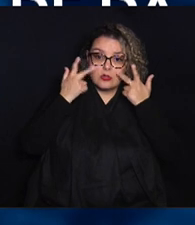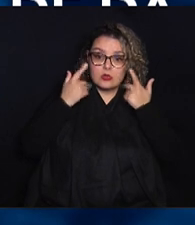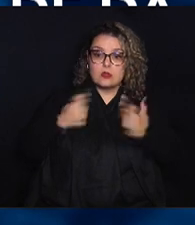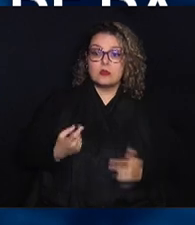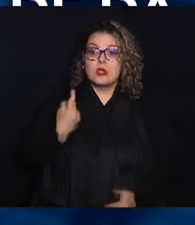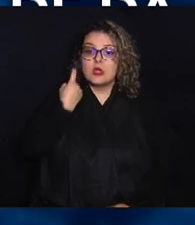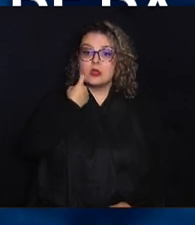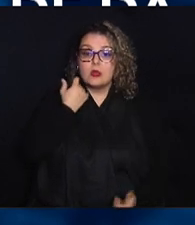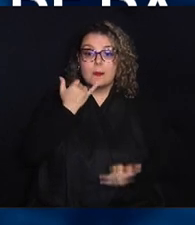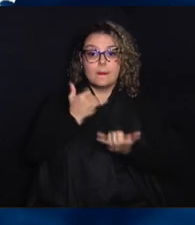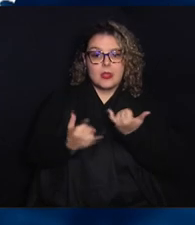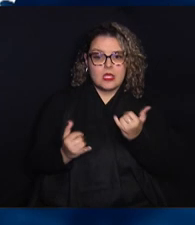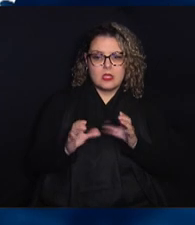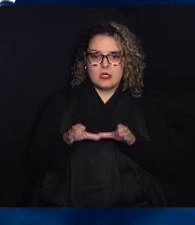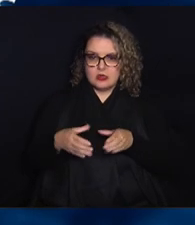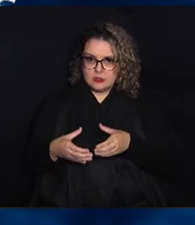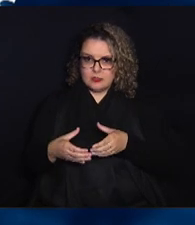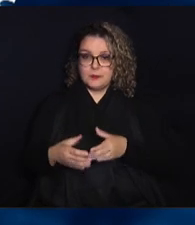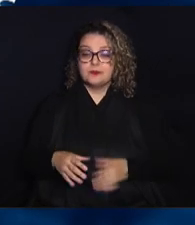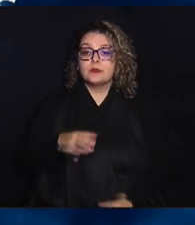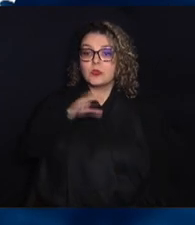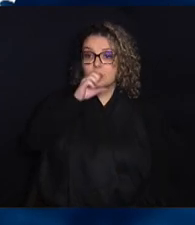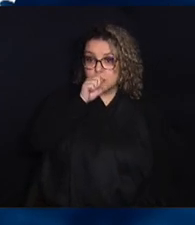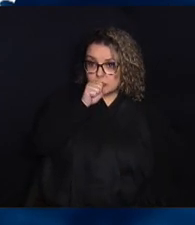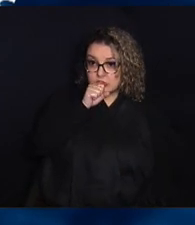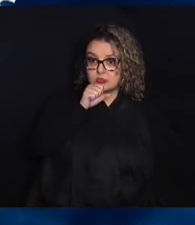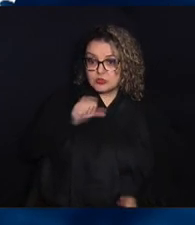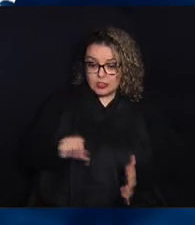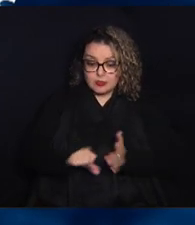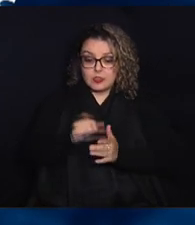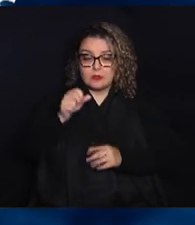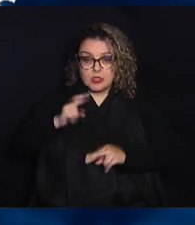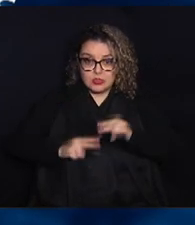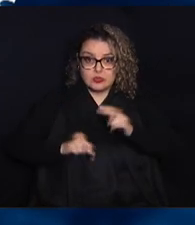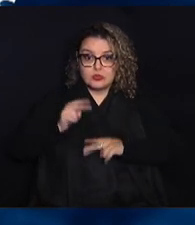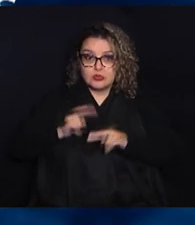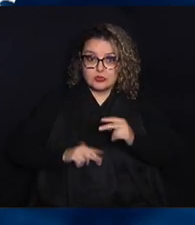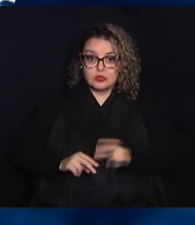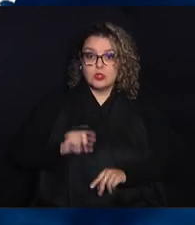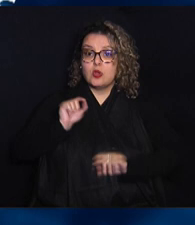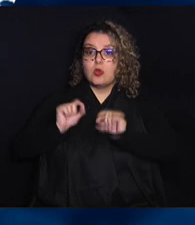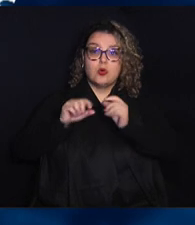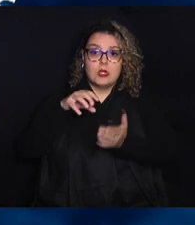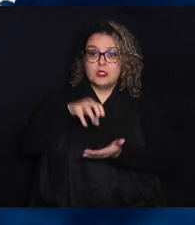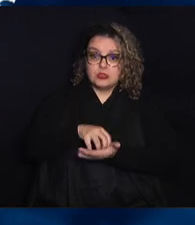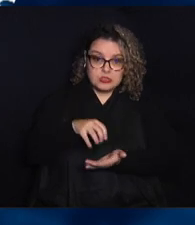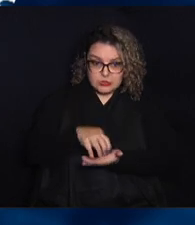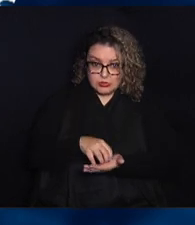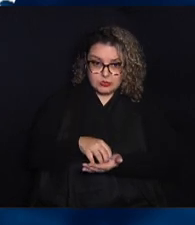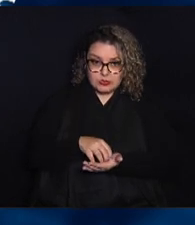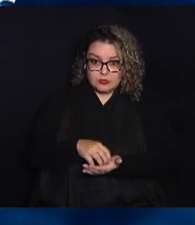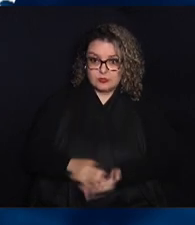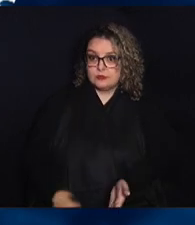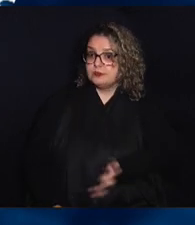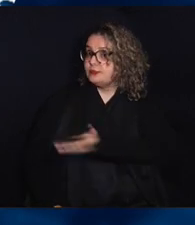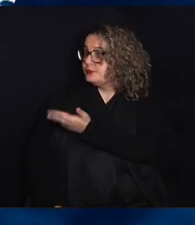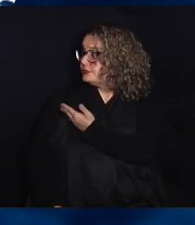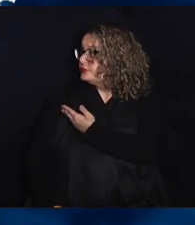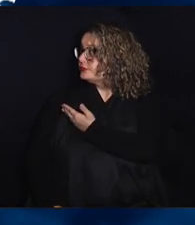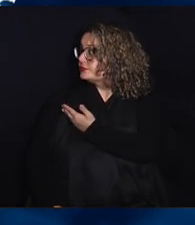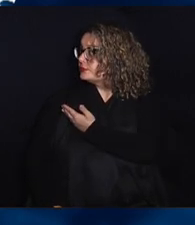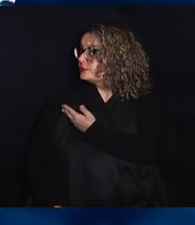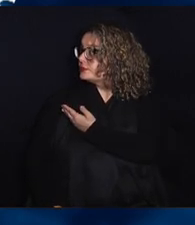com meia equipe. No sábado, dia 1º de junho, funcionam os seguintes centros de saúde. Florença,